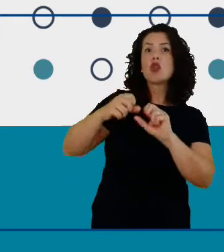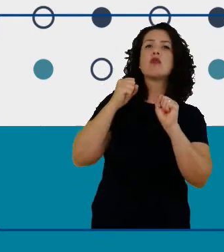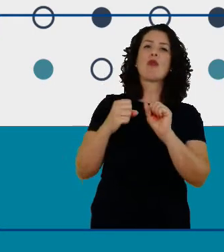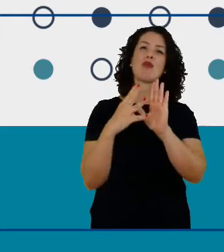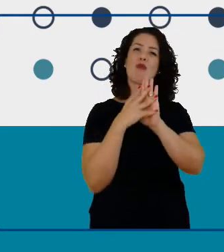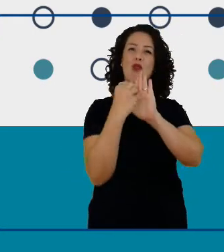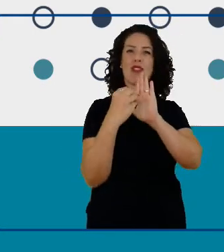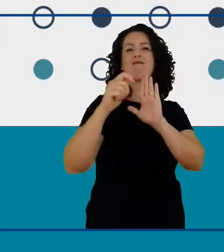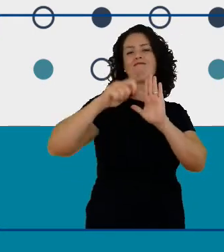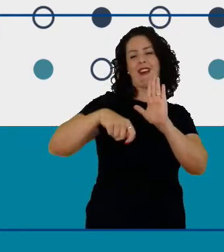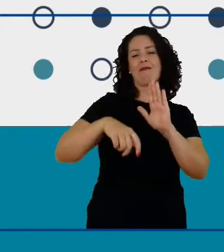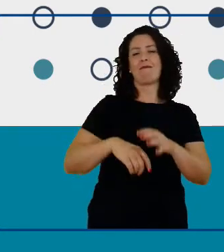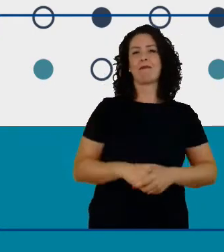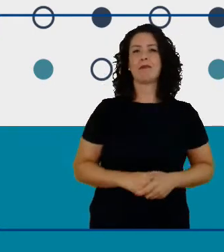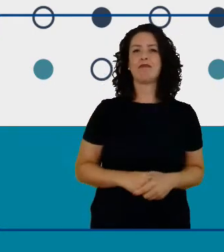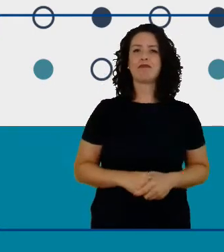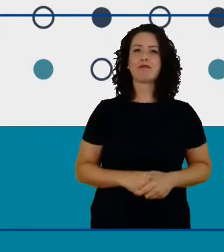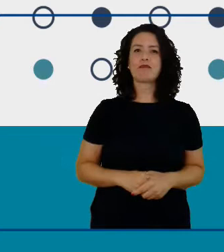próximo slide